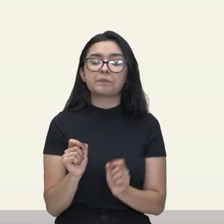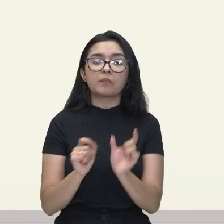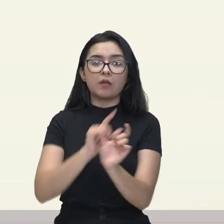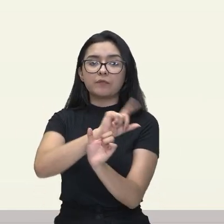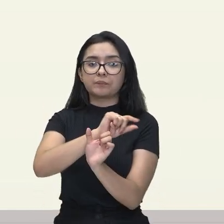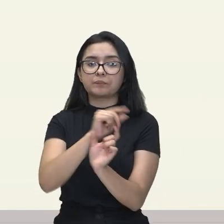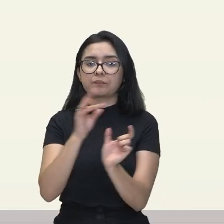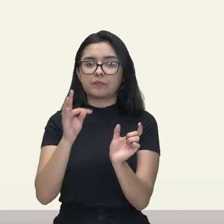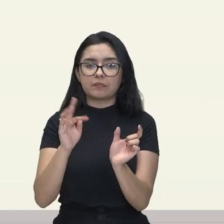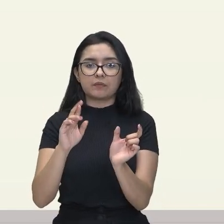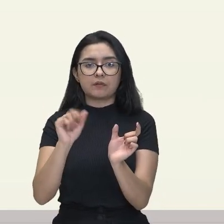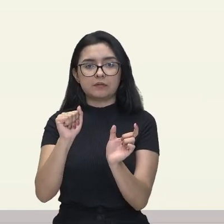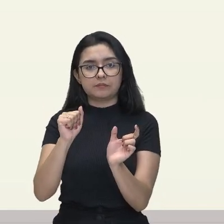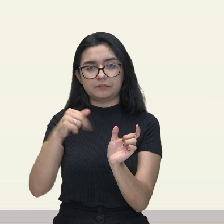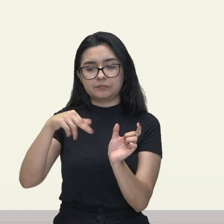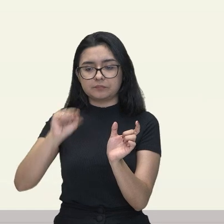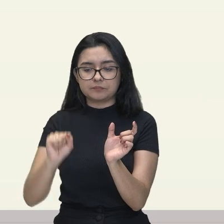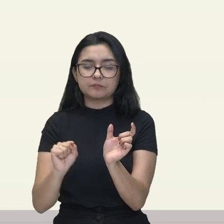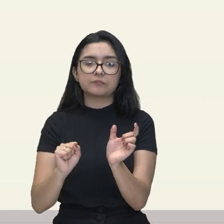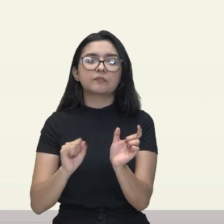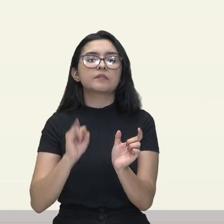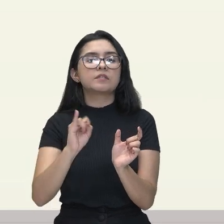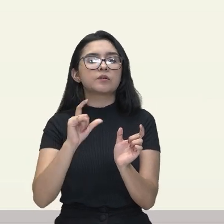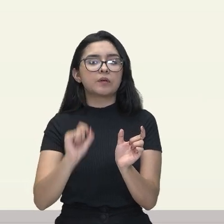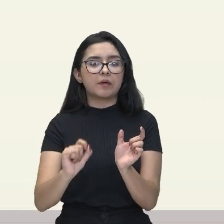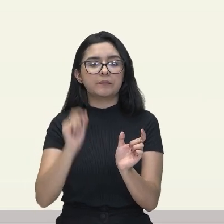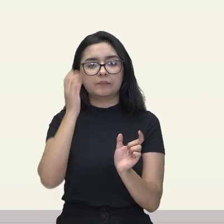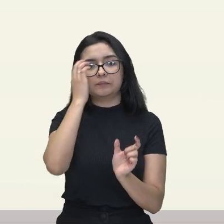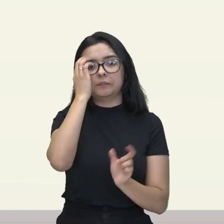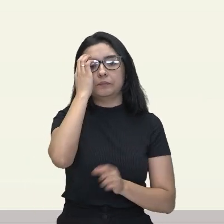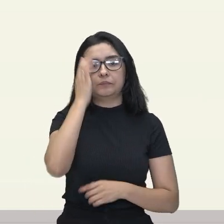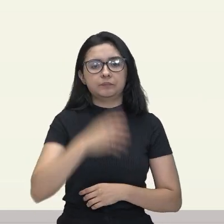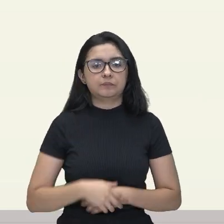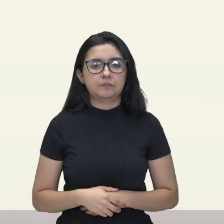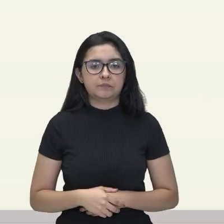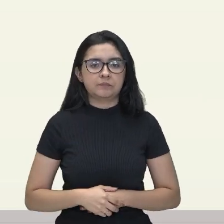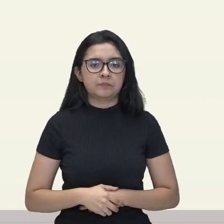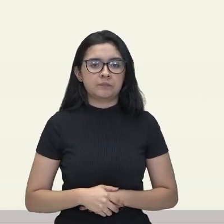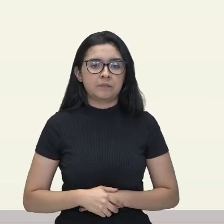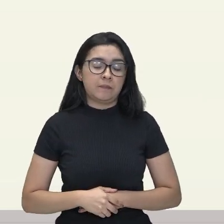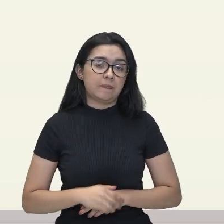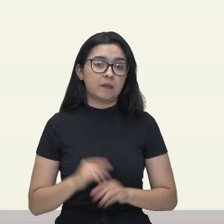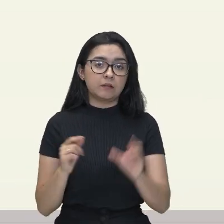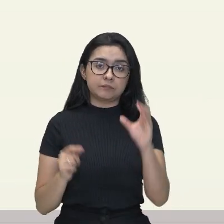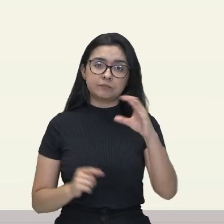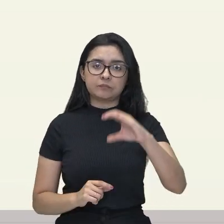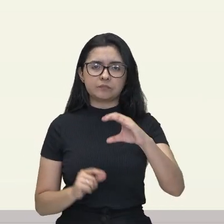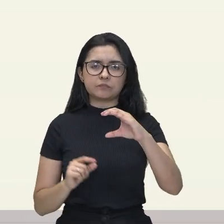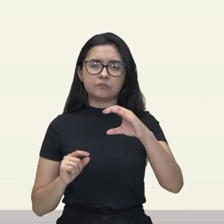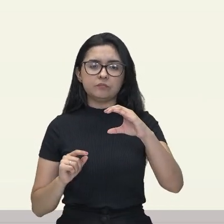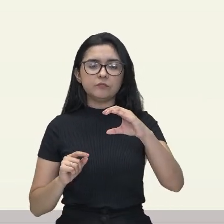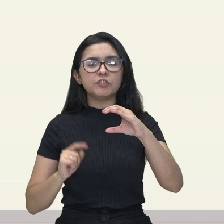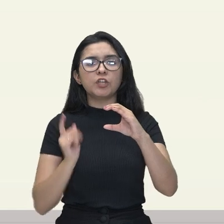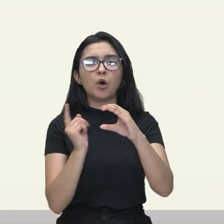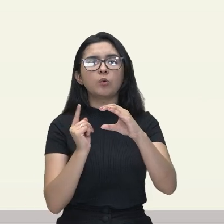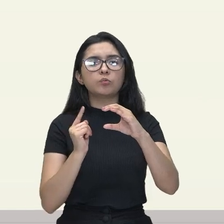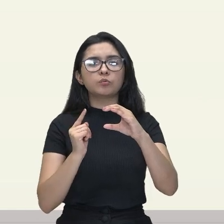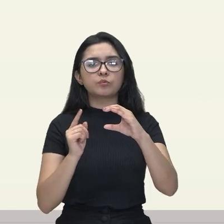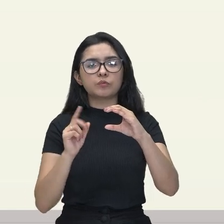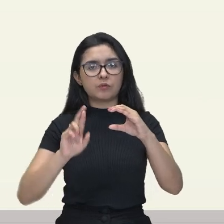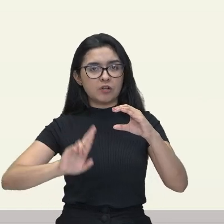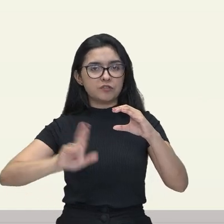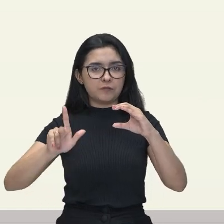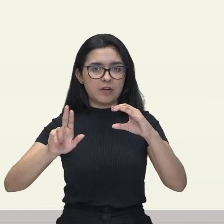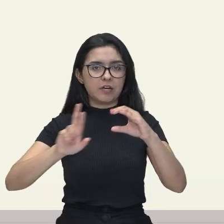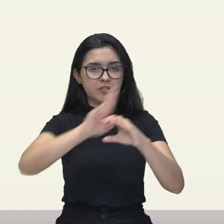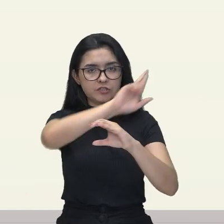é quando os ligantes iguais estão em lados opostos. Então, observem aqui,